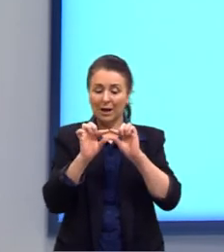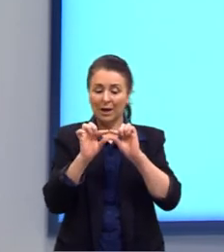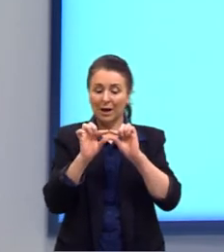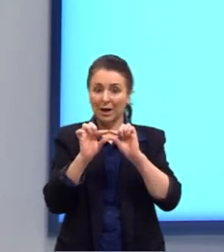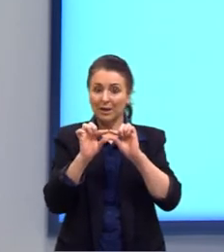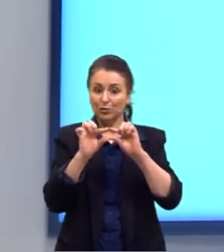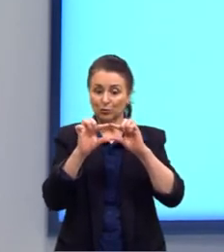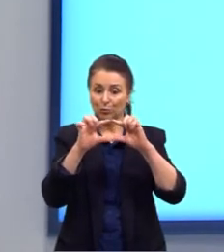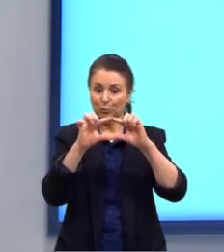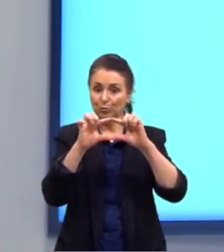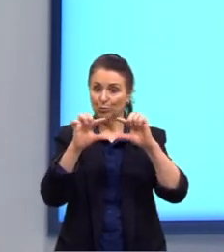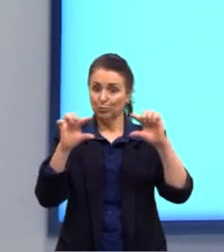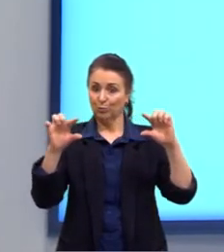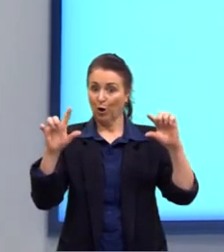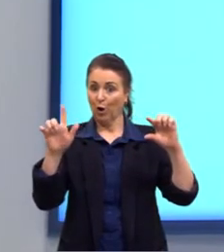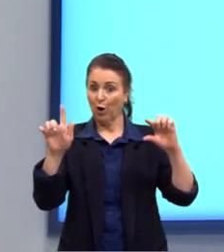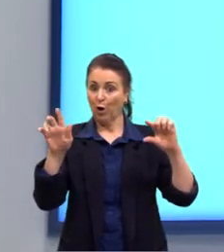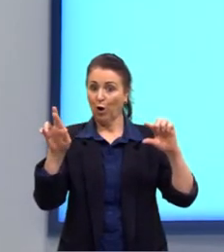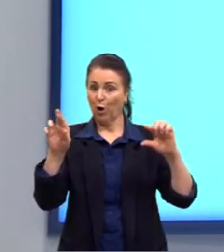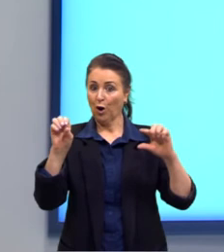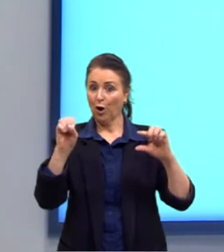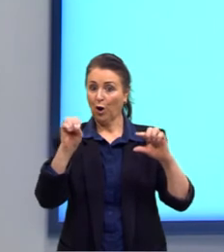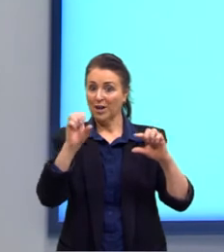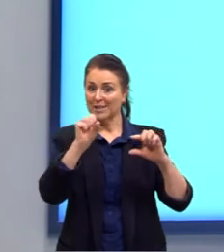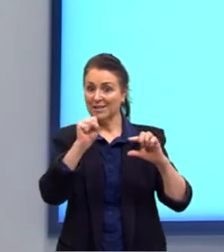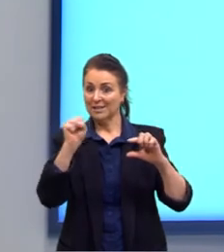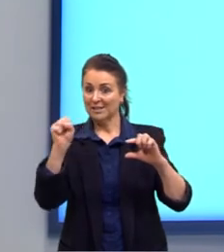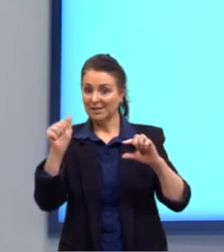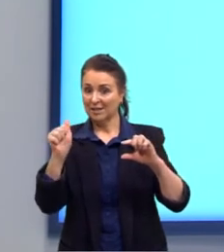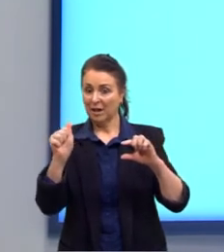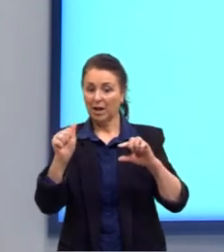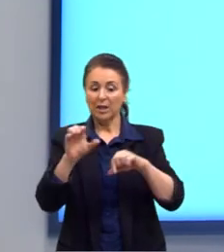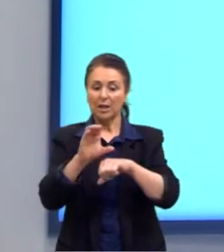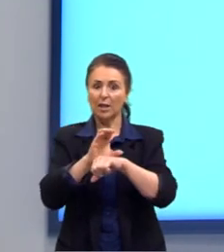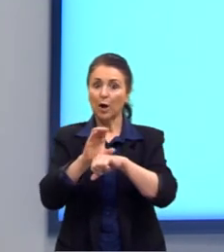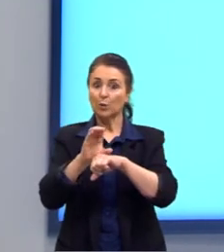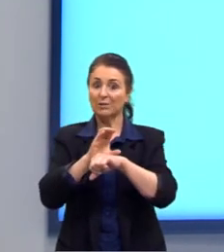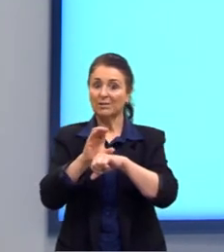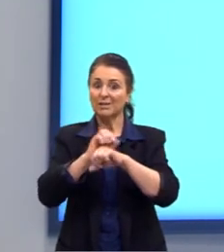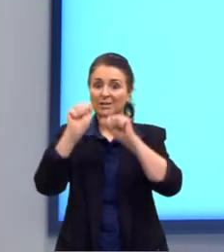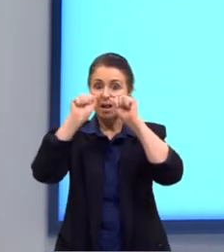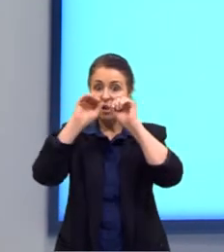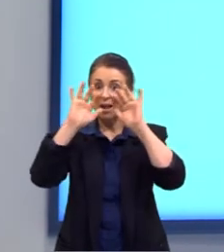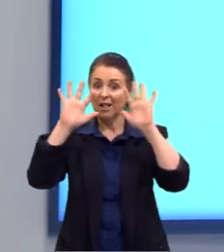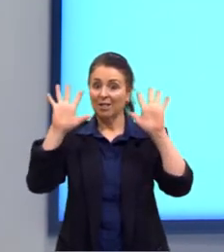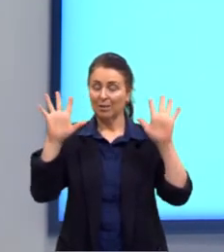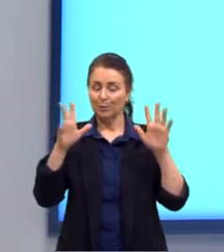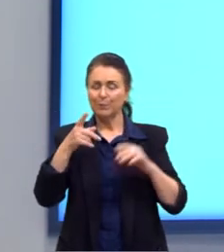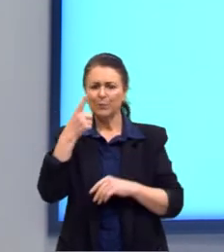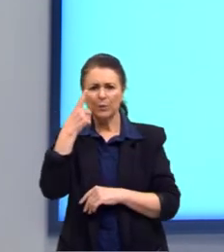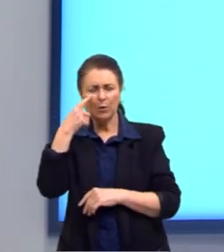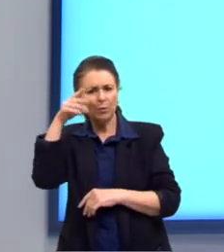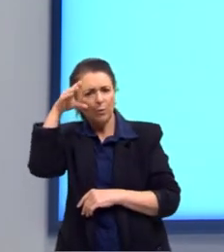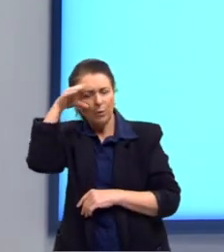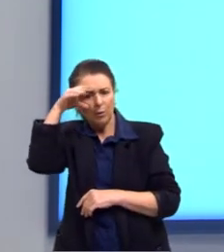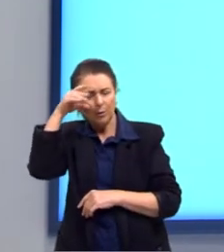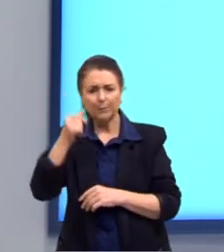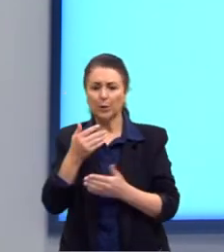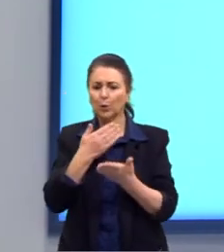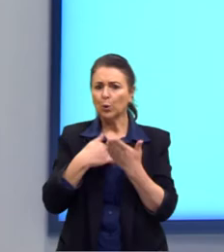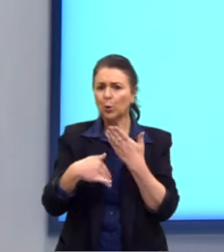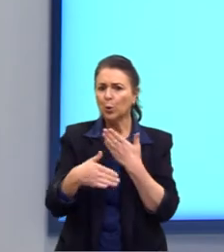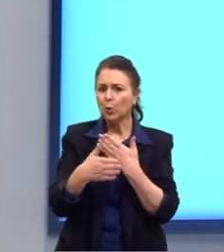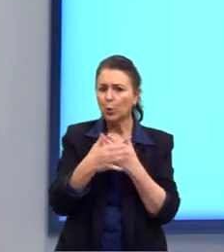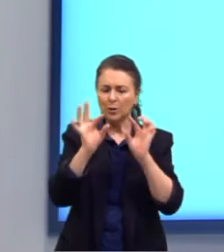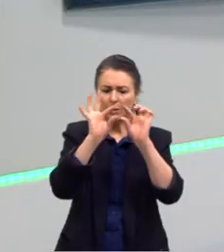grossa, tá? Que ela estava representada em um cinza mais clarinho. Se nós observarmos como todas as